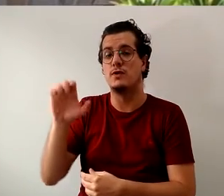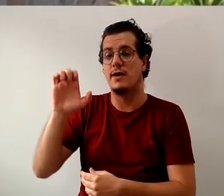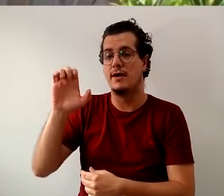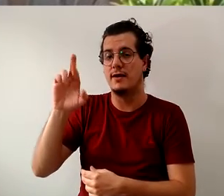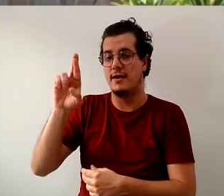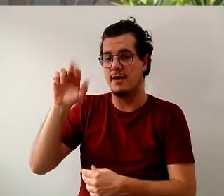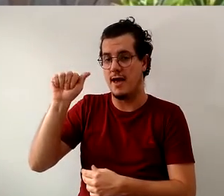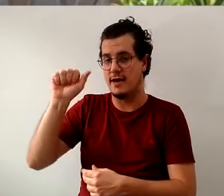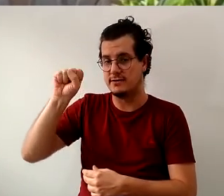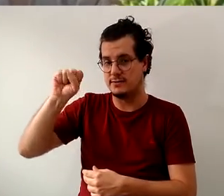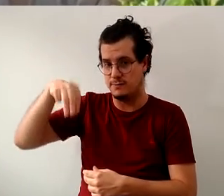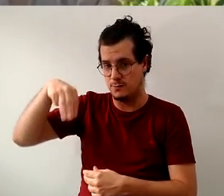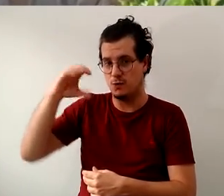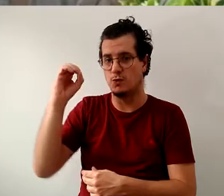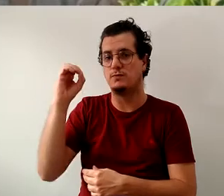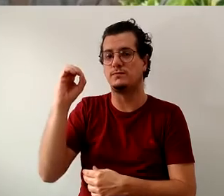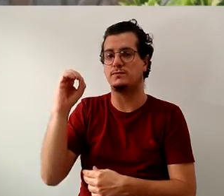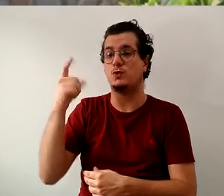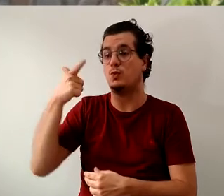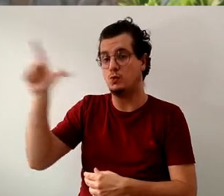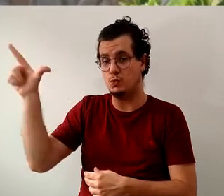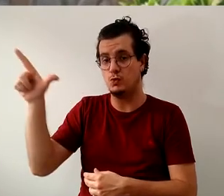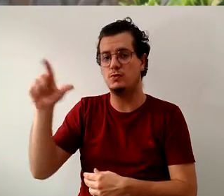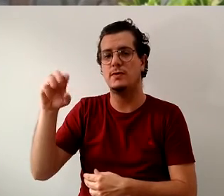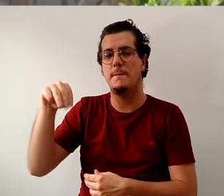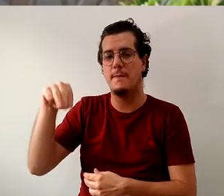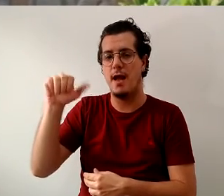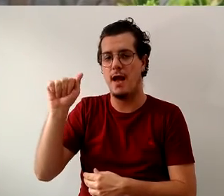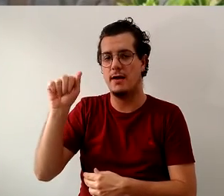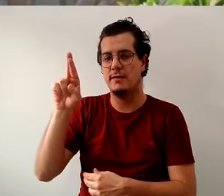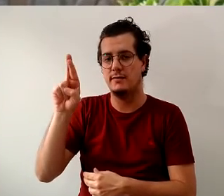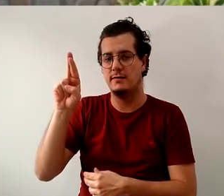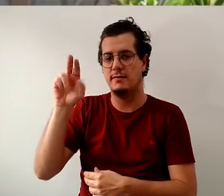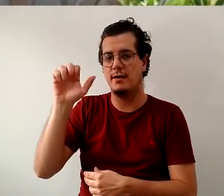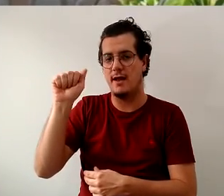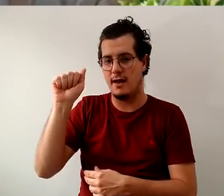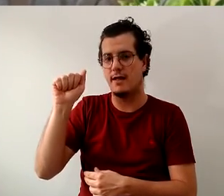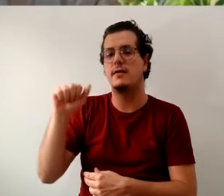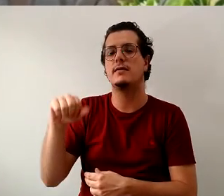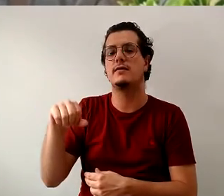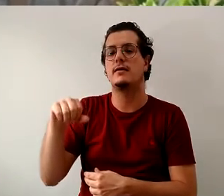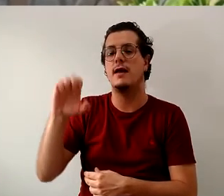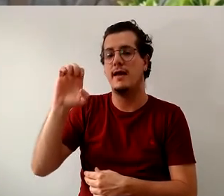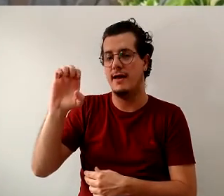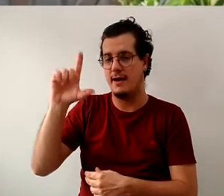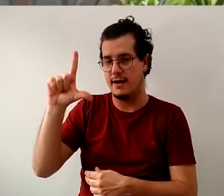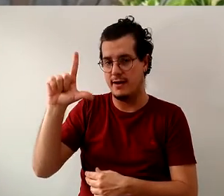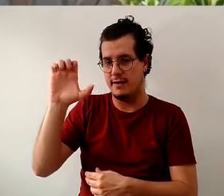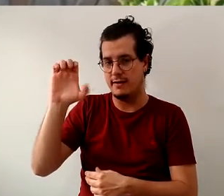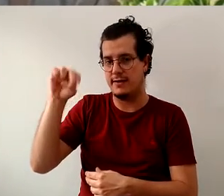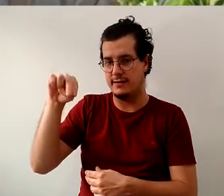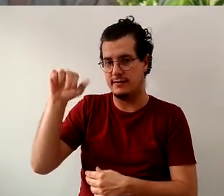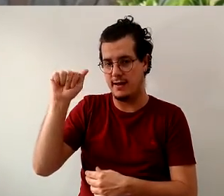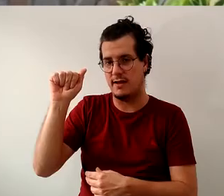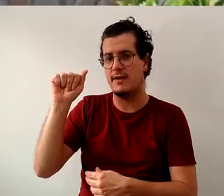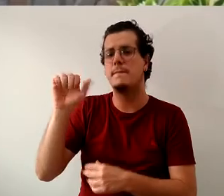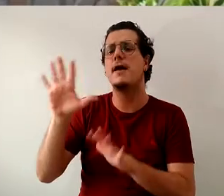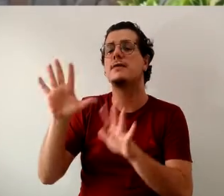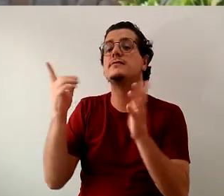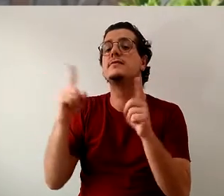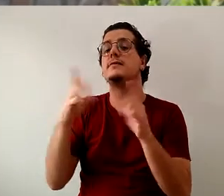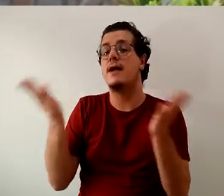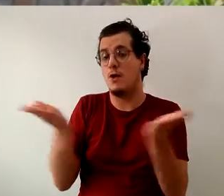Prato, Maria Helena, a professora Deusdete que é o símbolo de luta, a professora Maria José Brito.